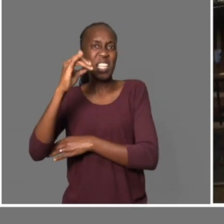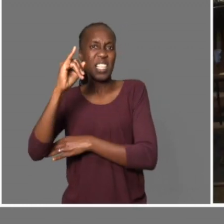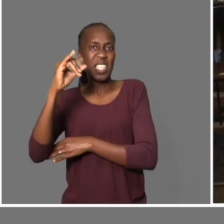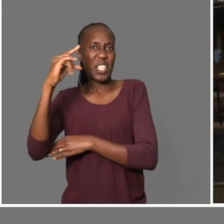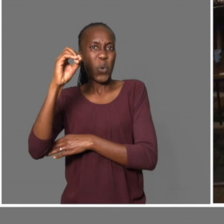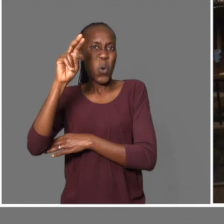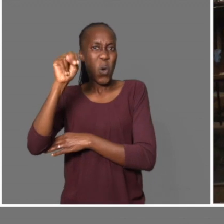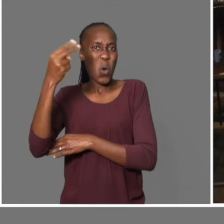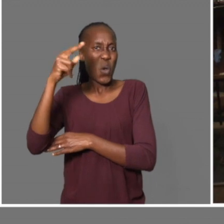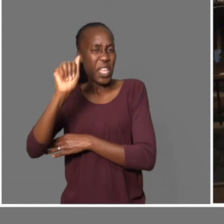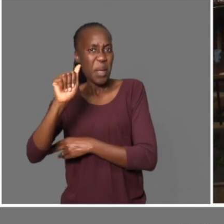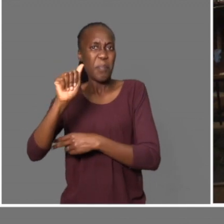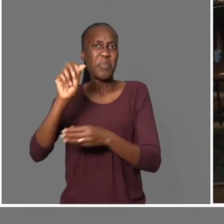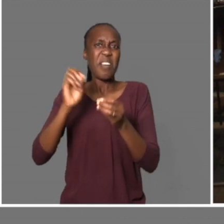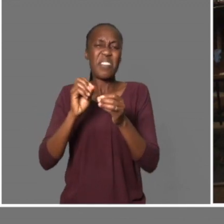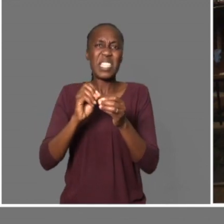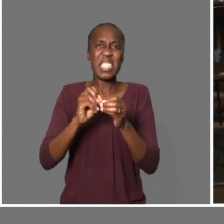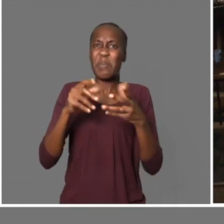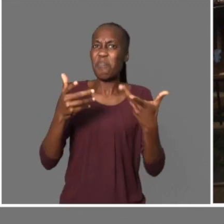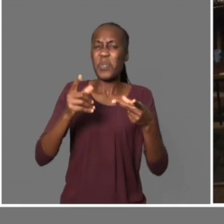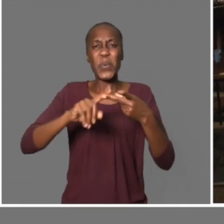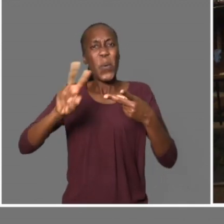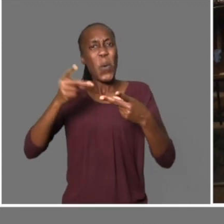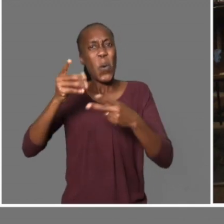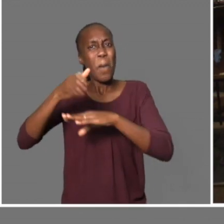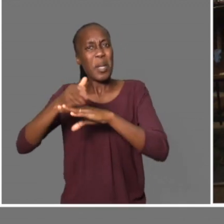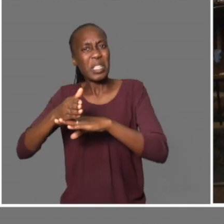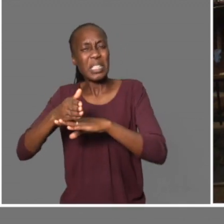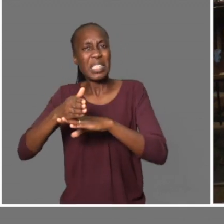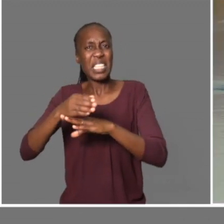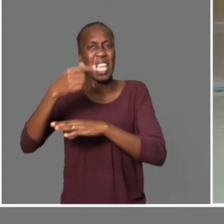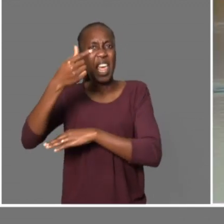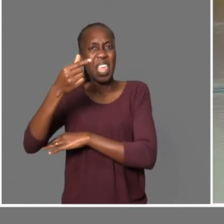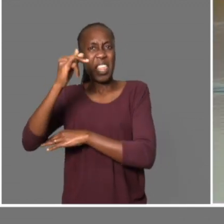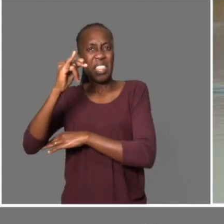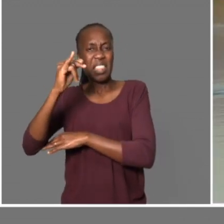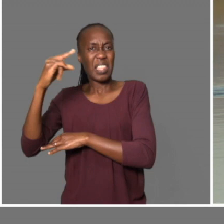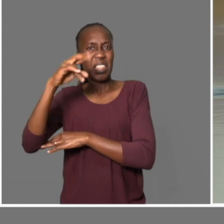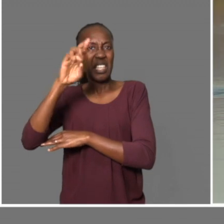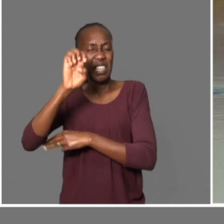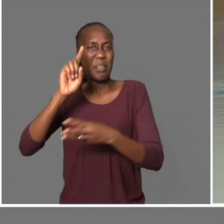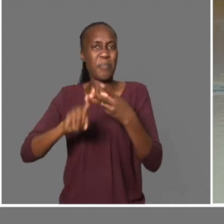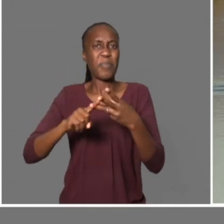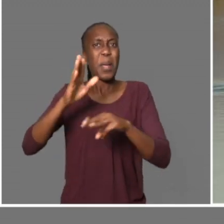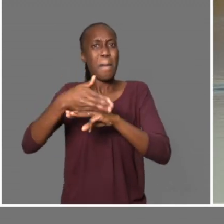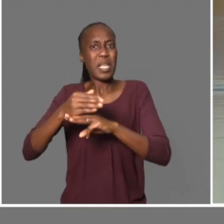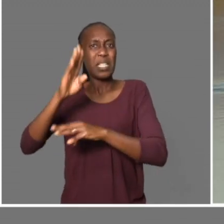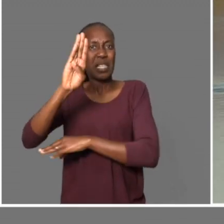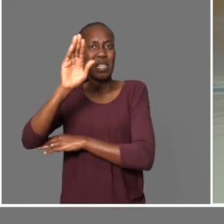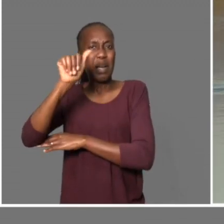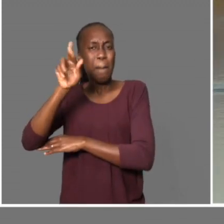que alimenta-se desse peixe. São cigonhas e outros peixes, como